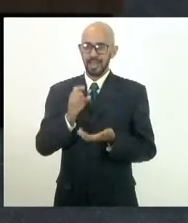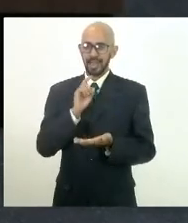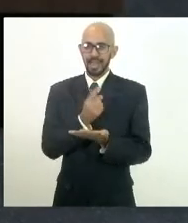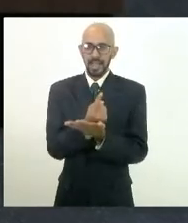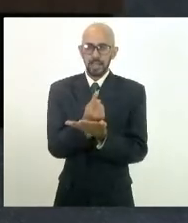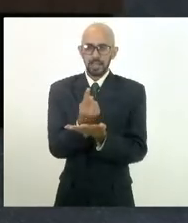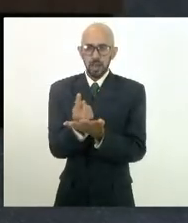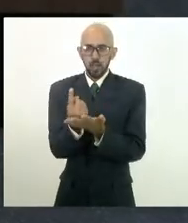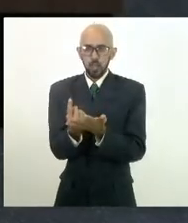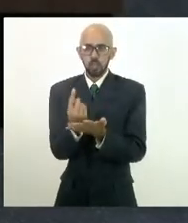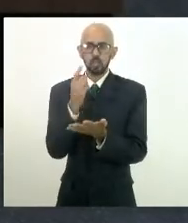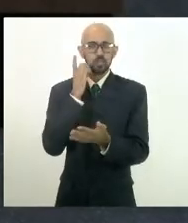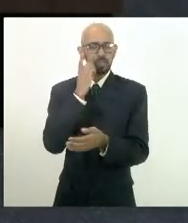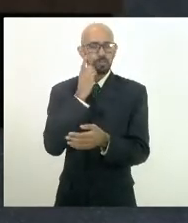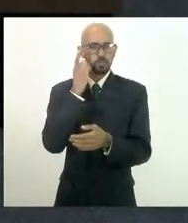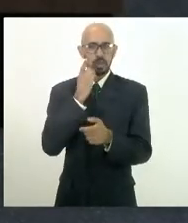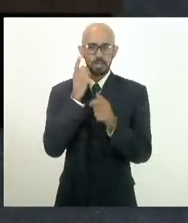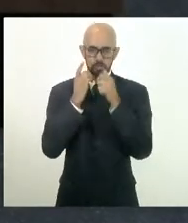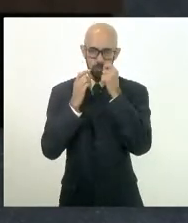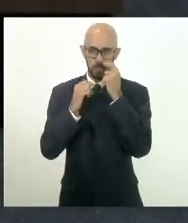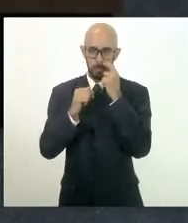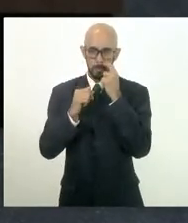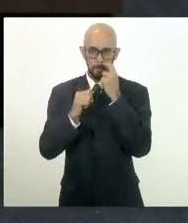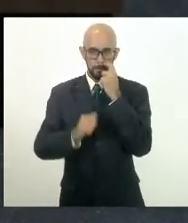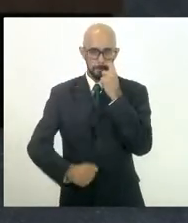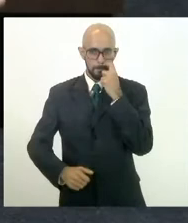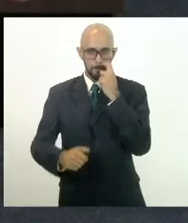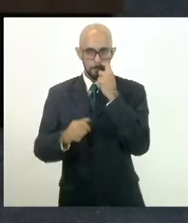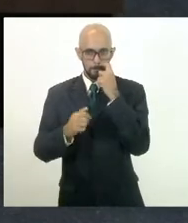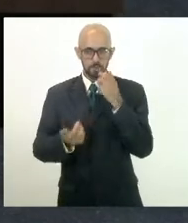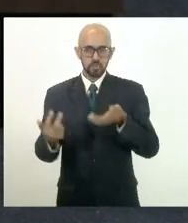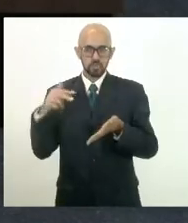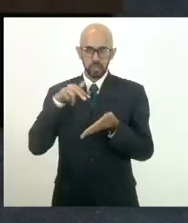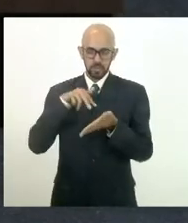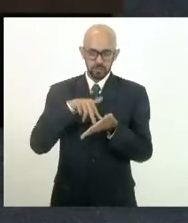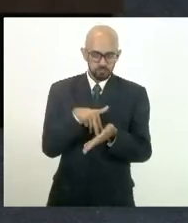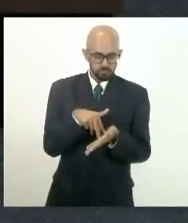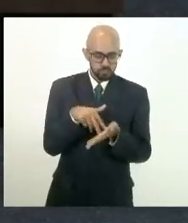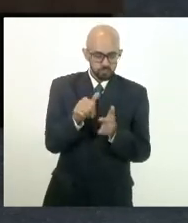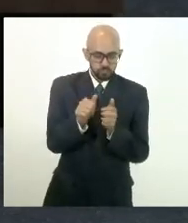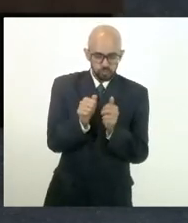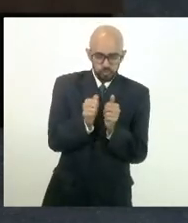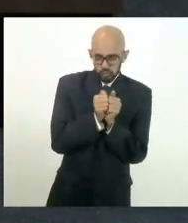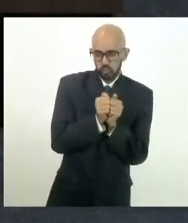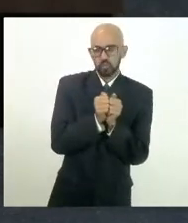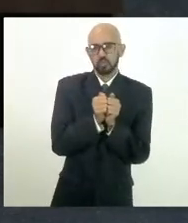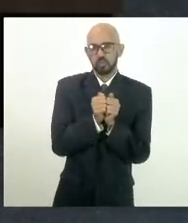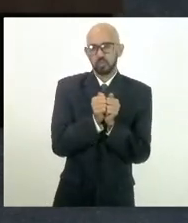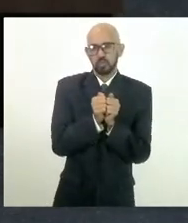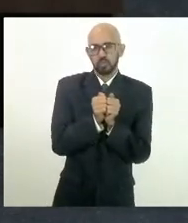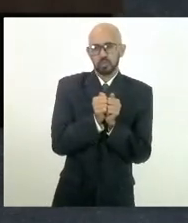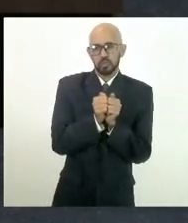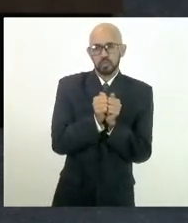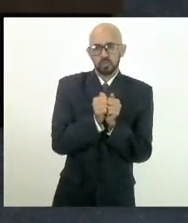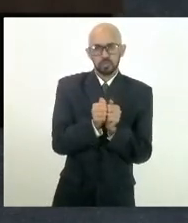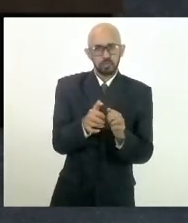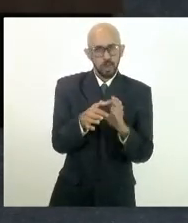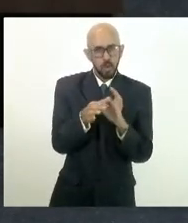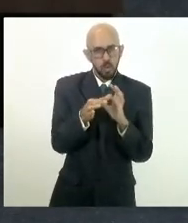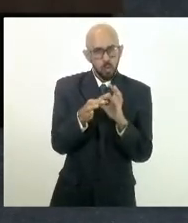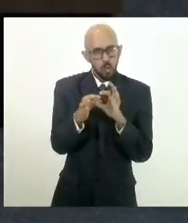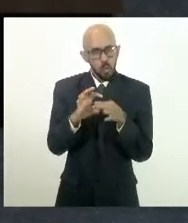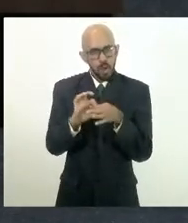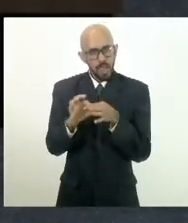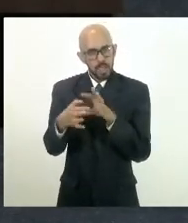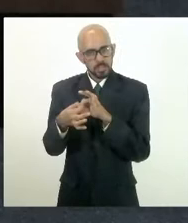deputadas e deputados, que estiveram fazendo parte de uma corrente energizada